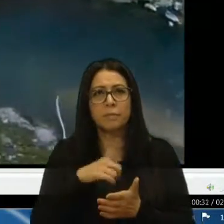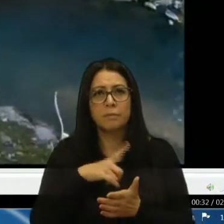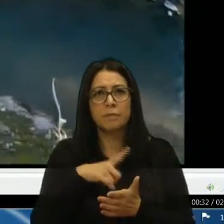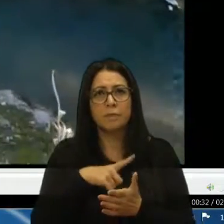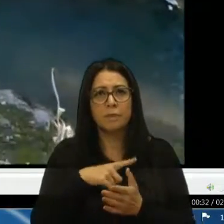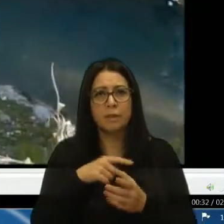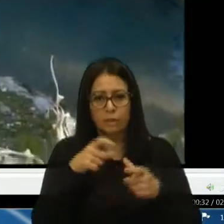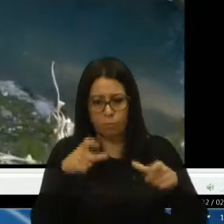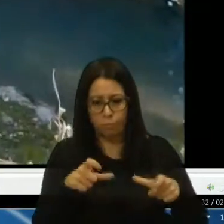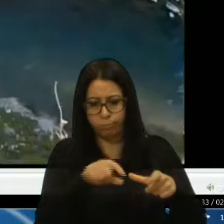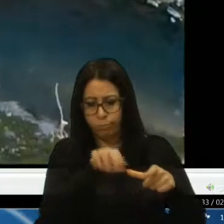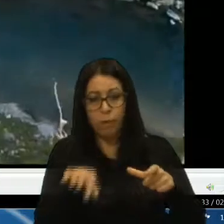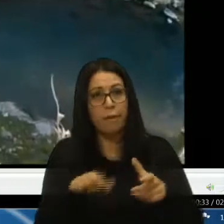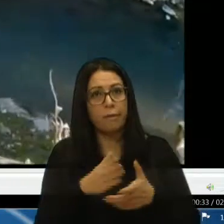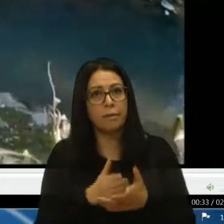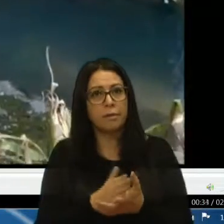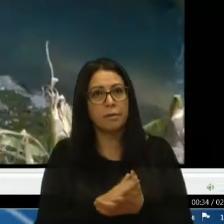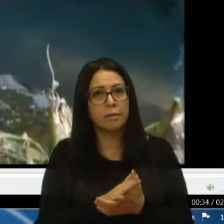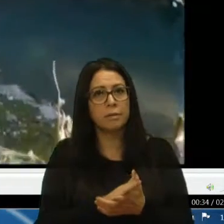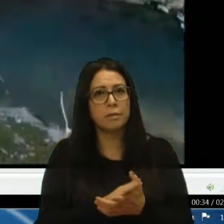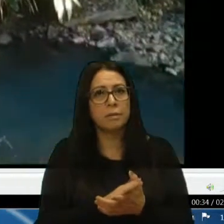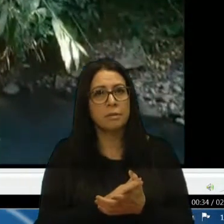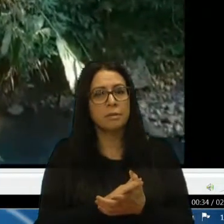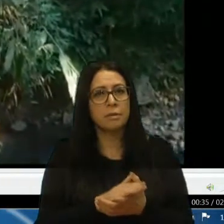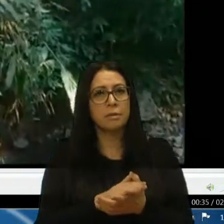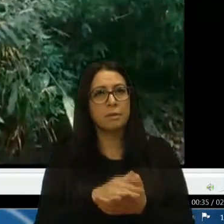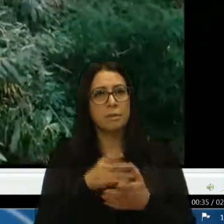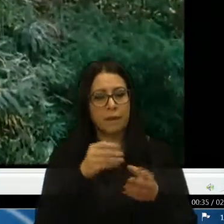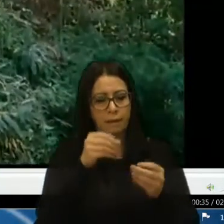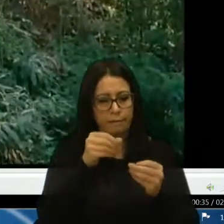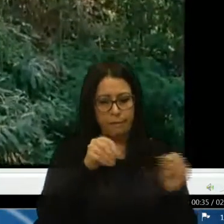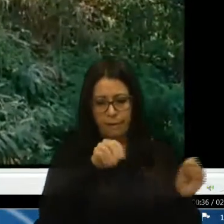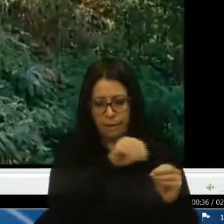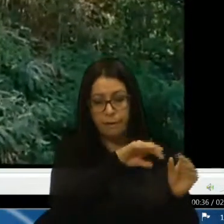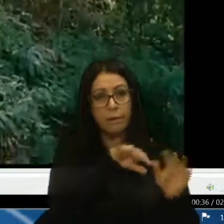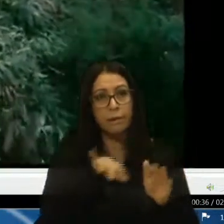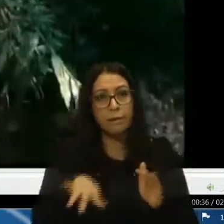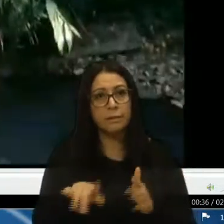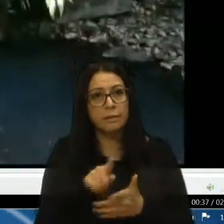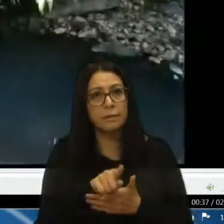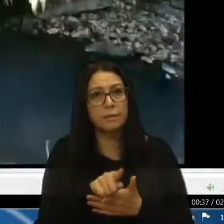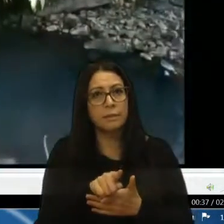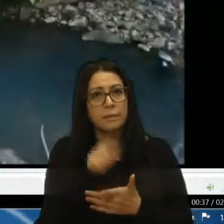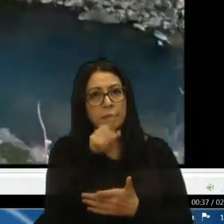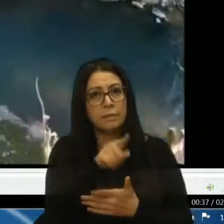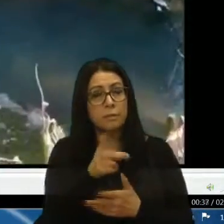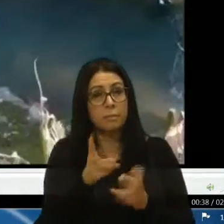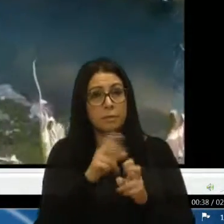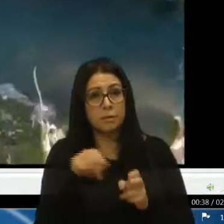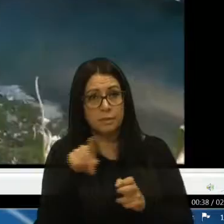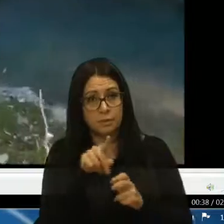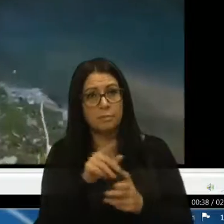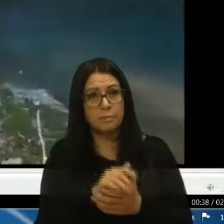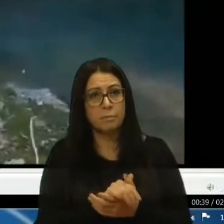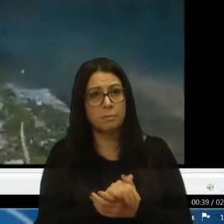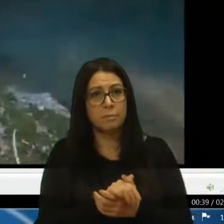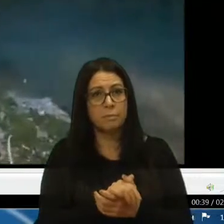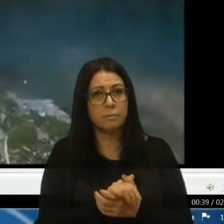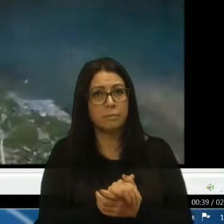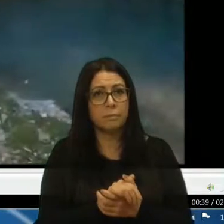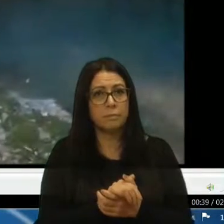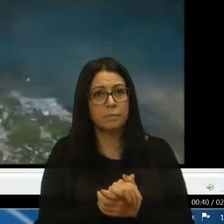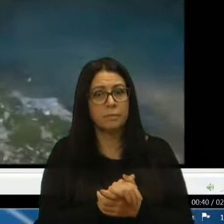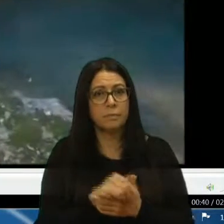buracos, seguidamente, vai estar caindo terra, vai estar desparancando, e aqui, vocês percebam, que